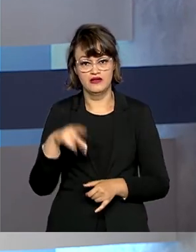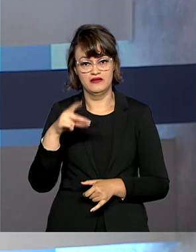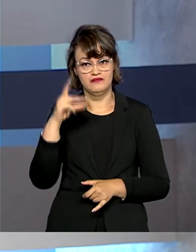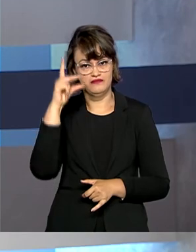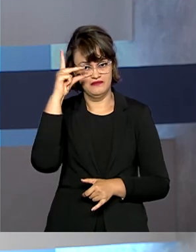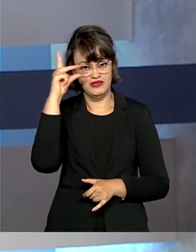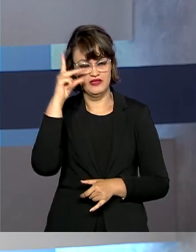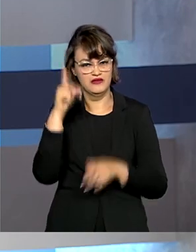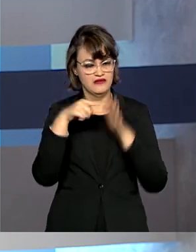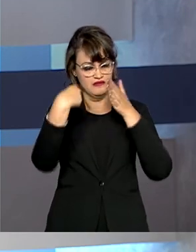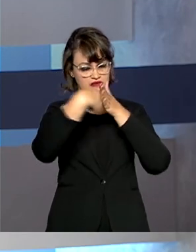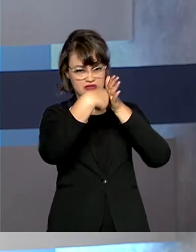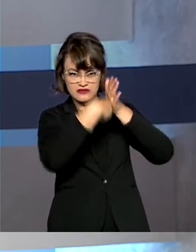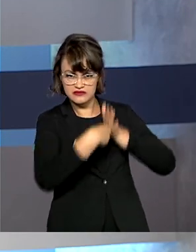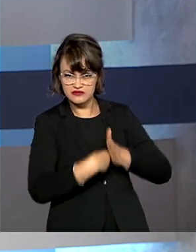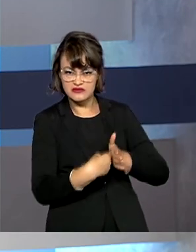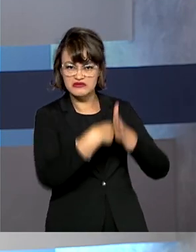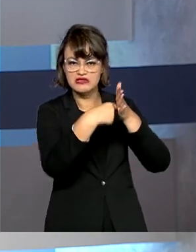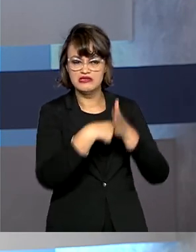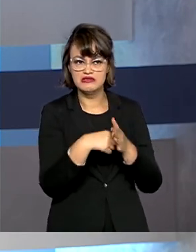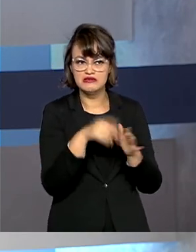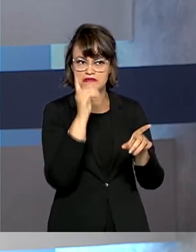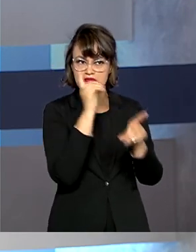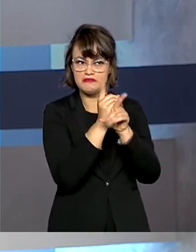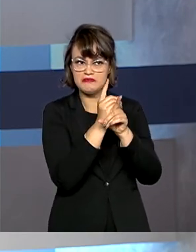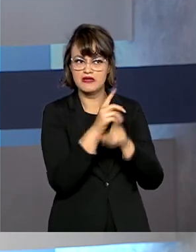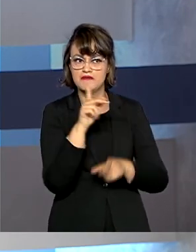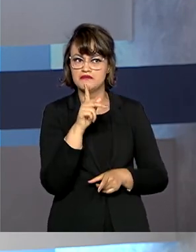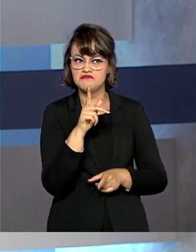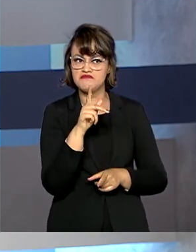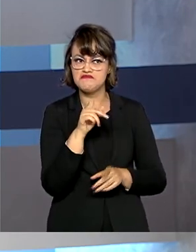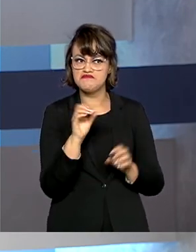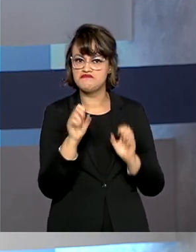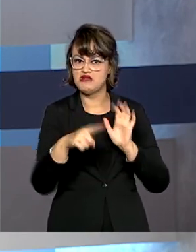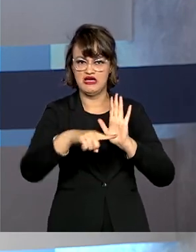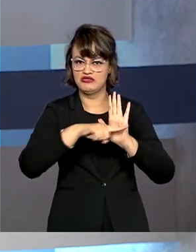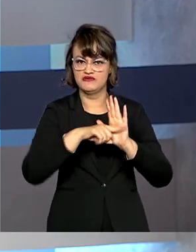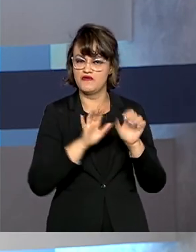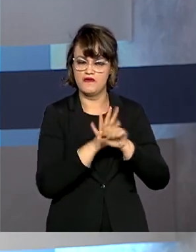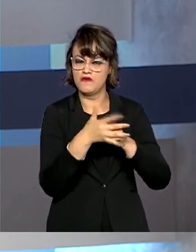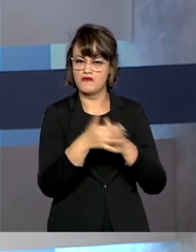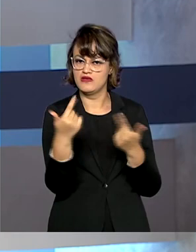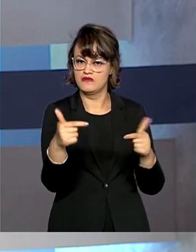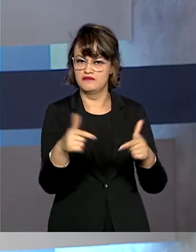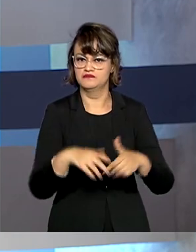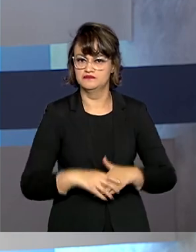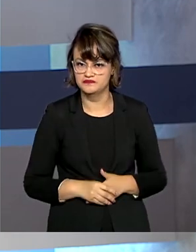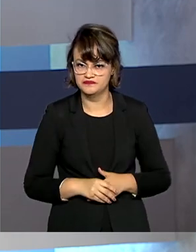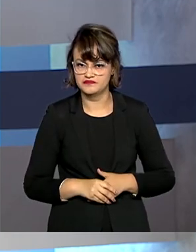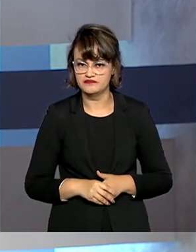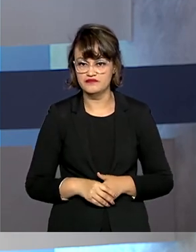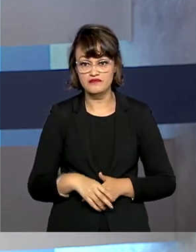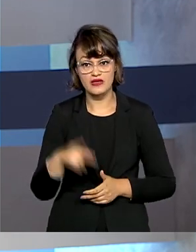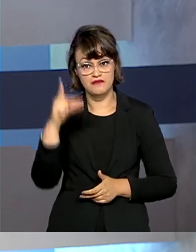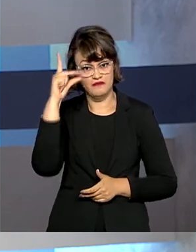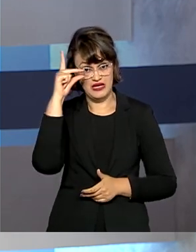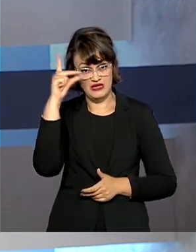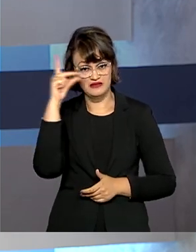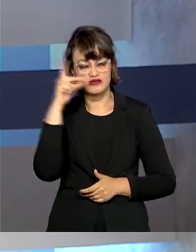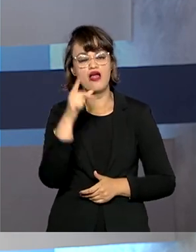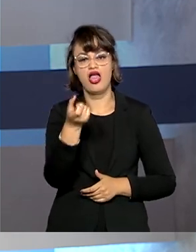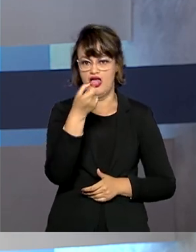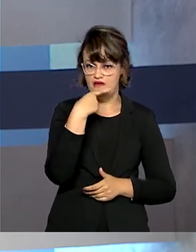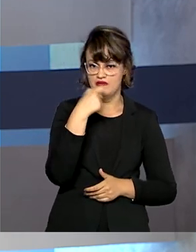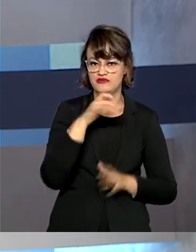novo rastreio para coronavírus e teve PCR e tomografia com resultados negativos. O ministro André Mendonça foi